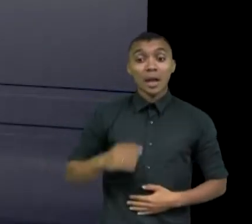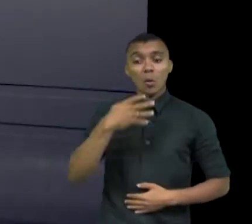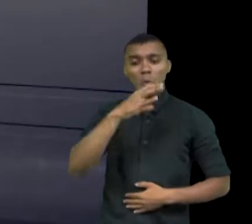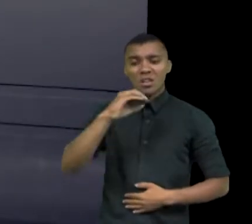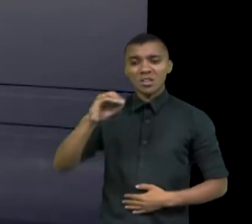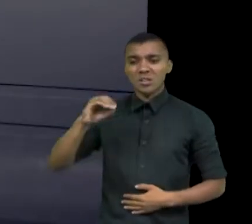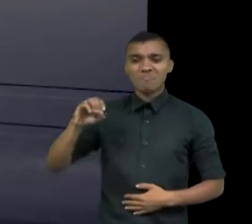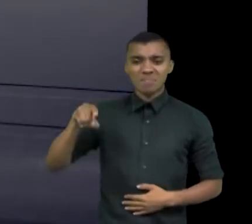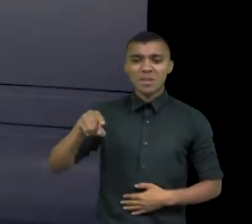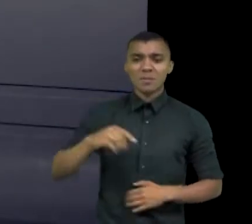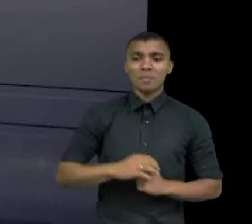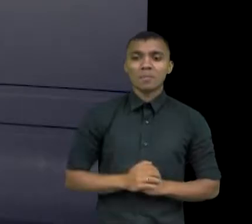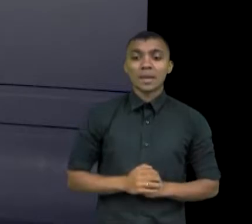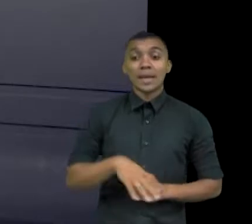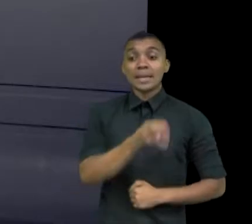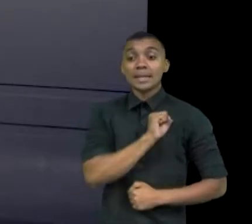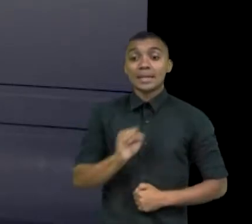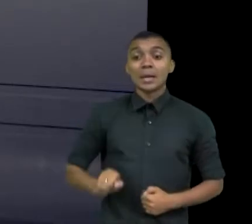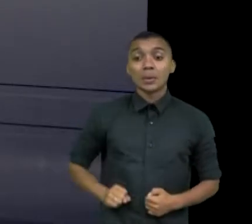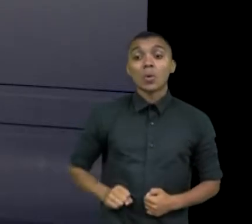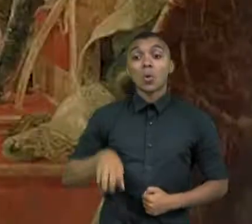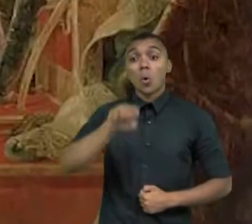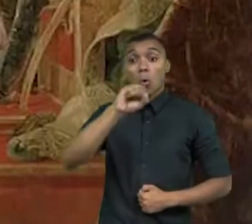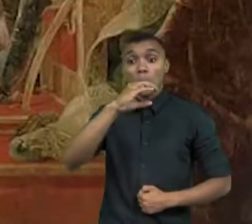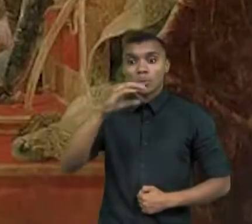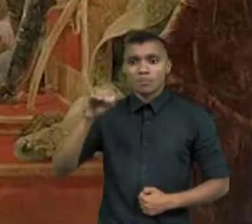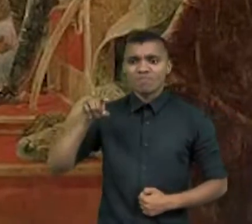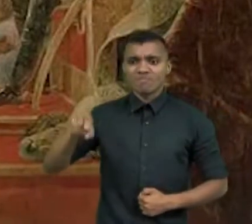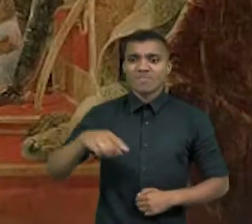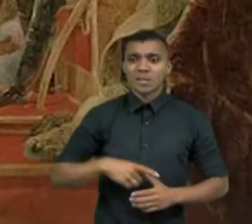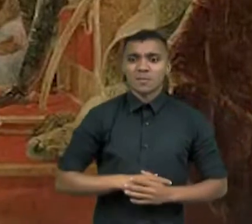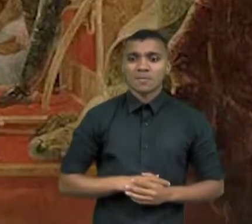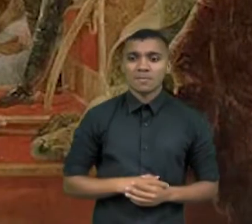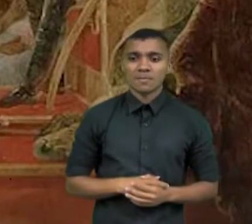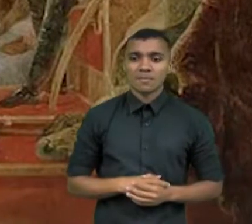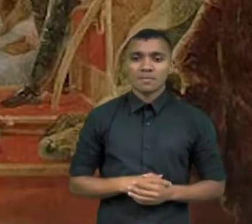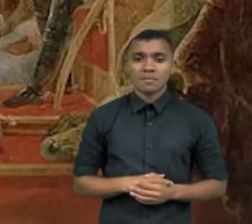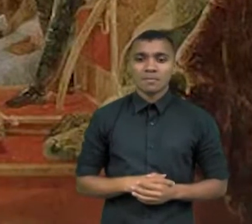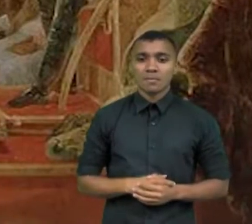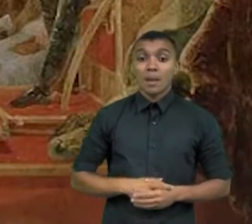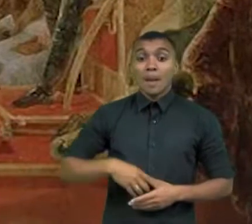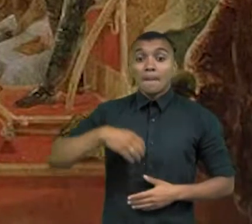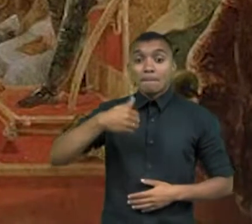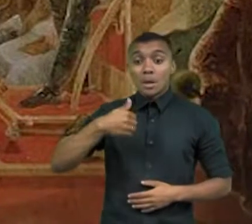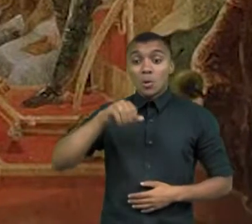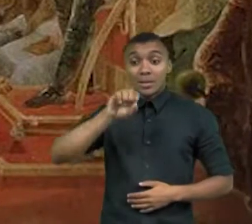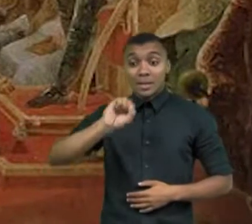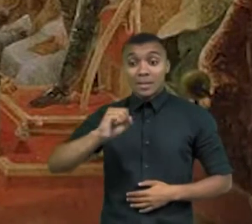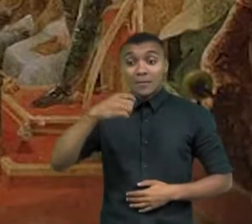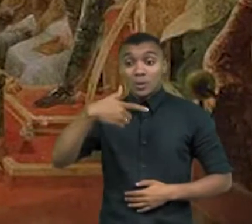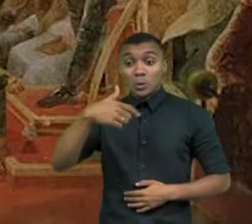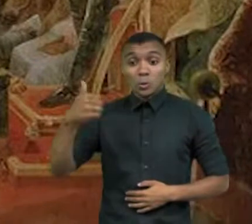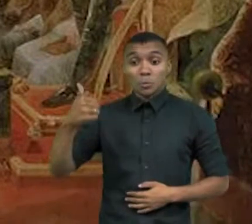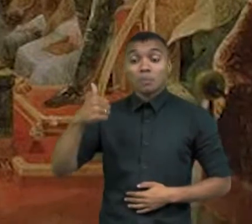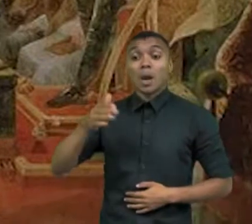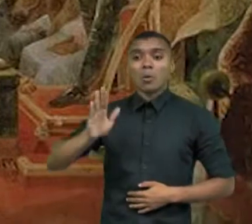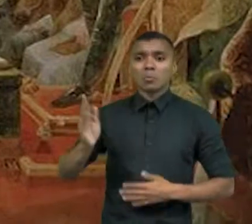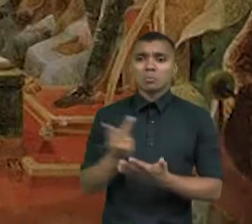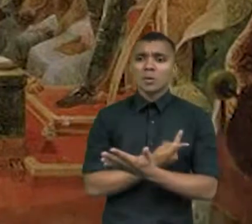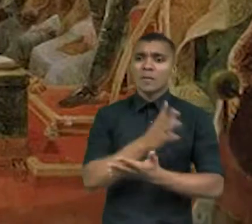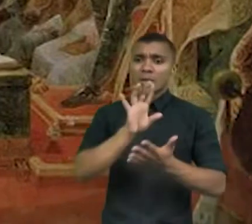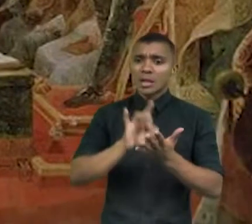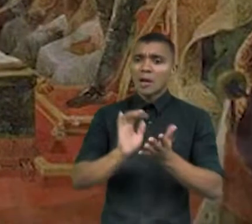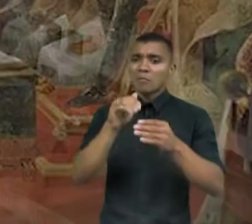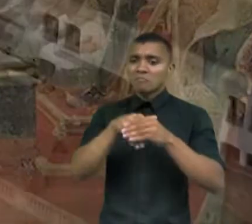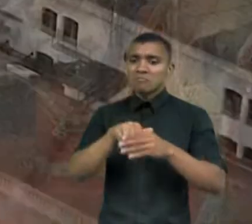senador, 800 mil réis. Somente em 1821, houve uma votação em âmbito